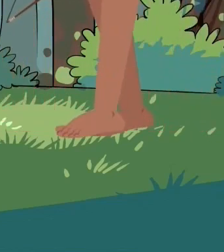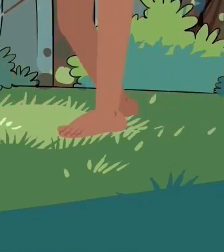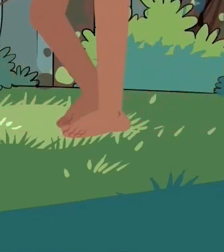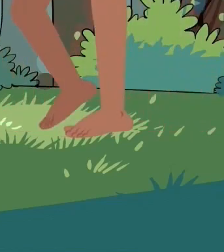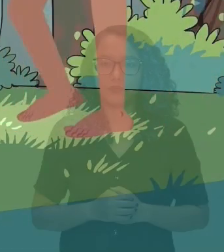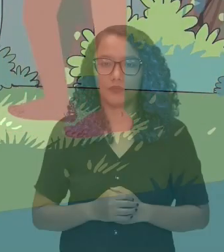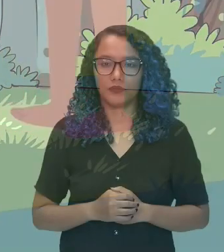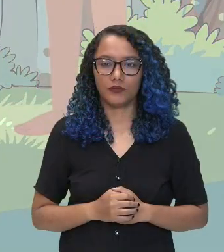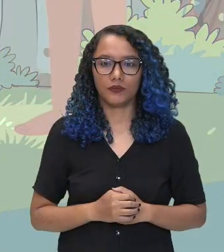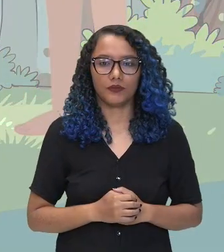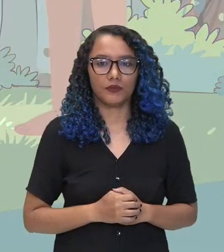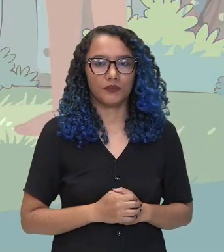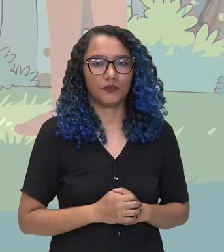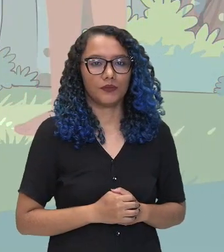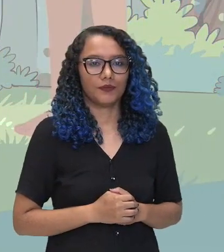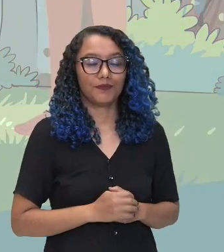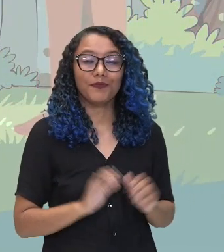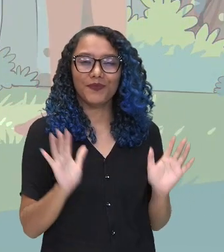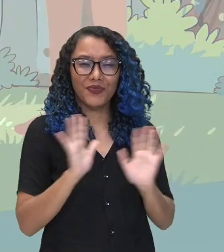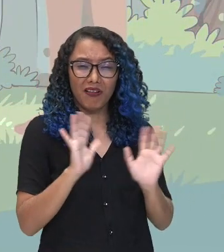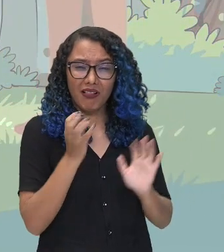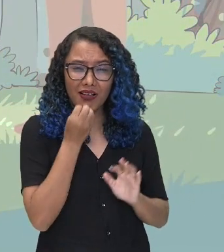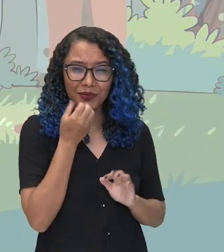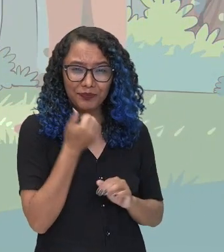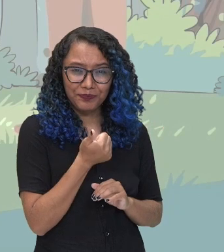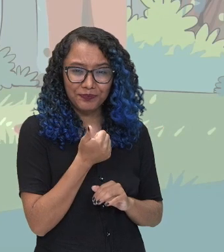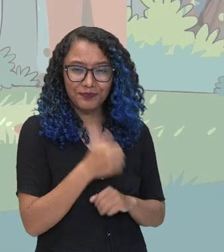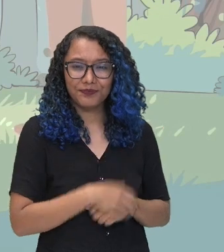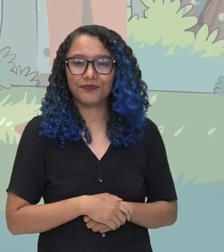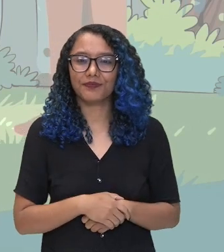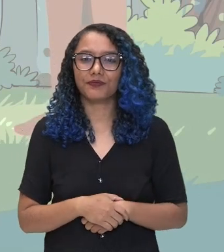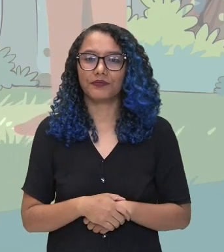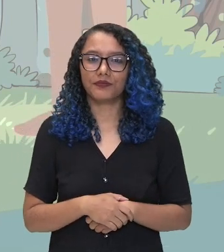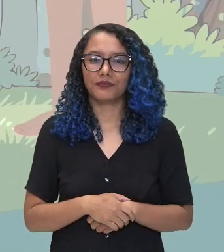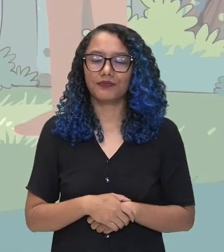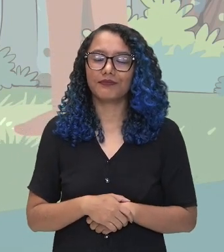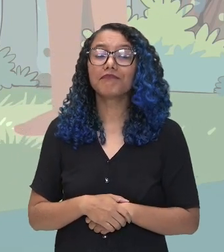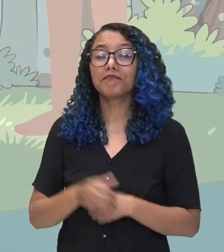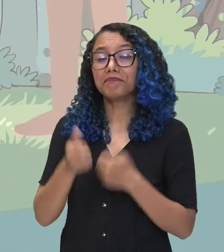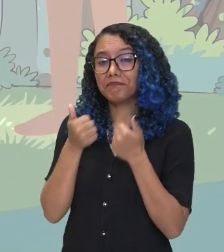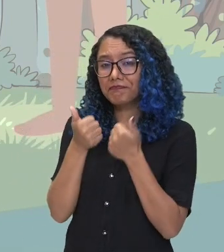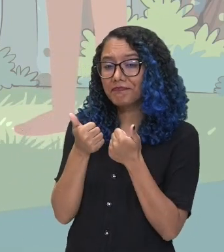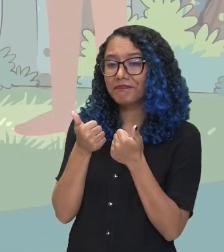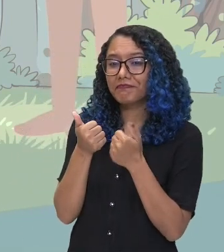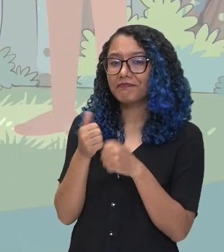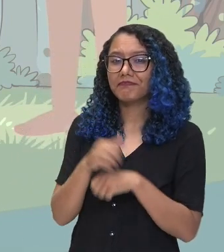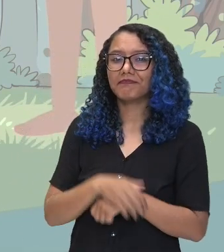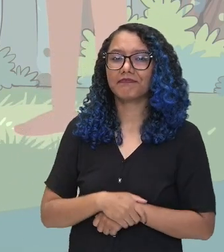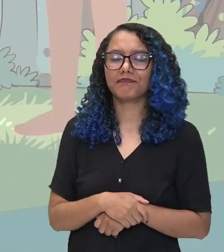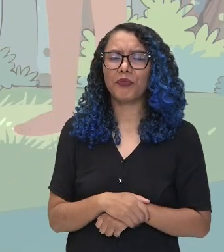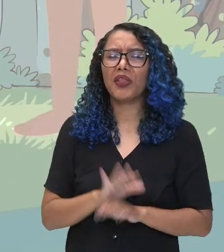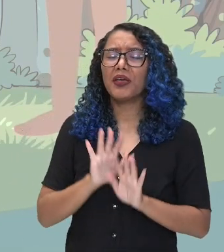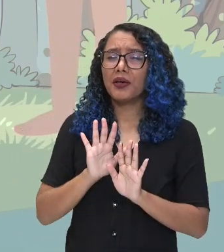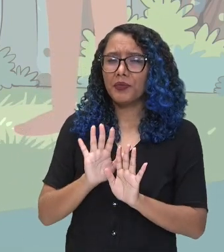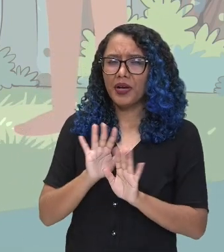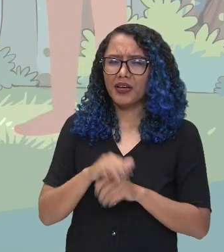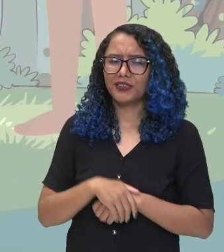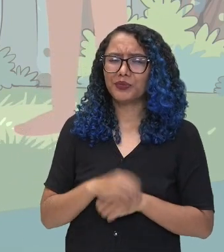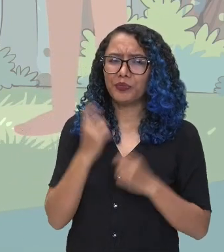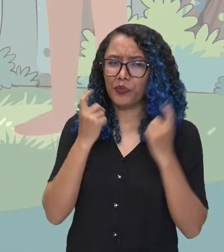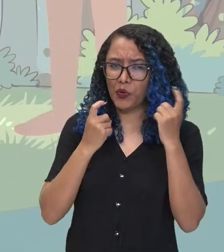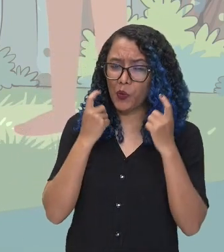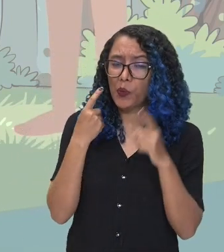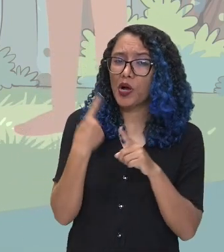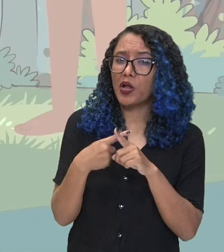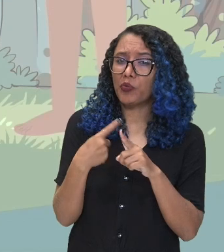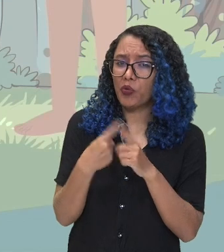Olá! Como vocês estão? Estamos bem. Mas, preocupados em